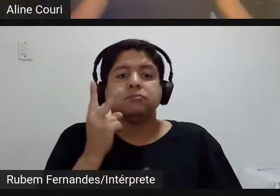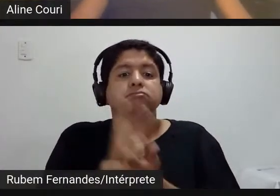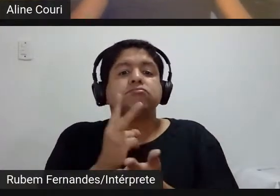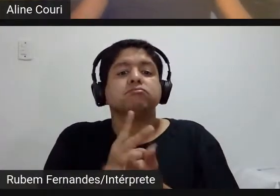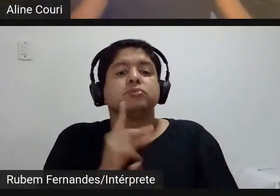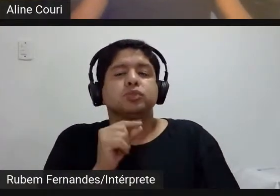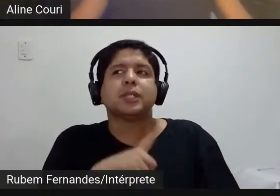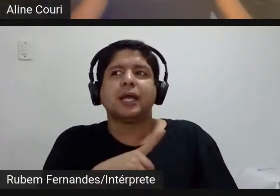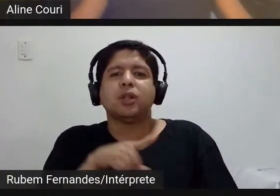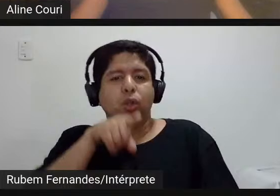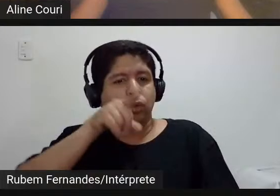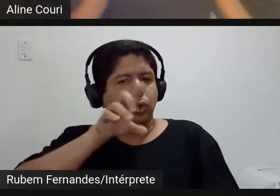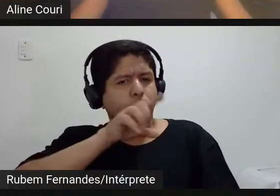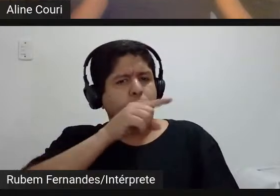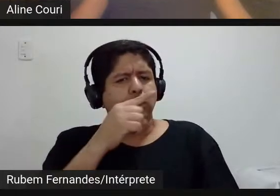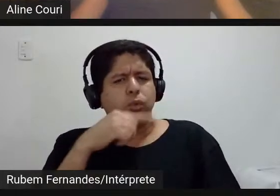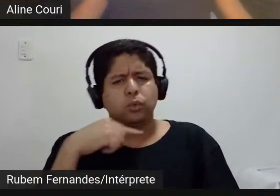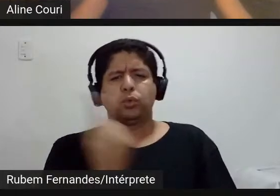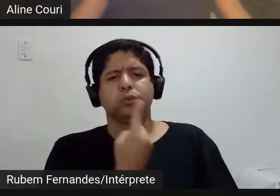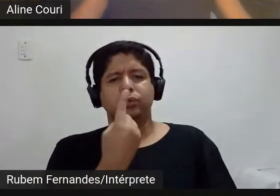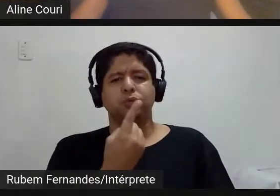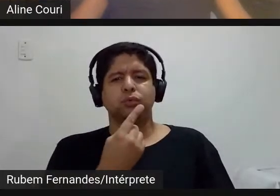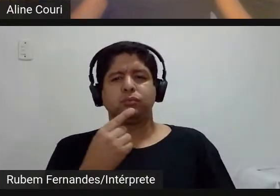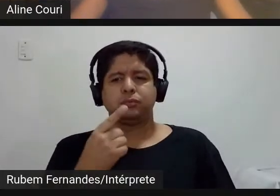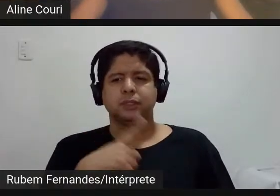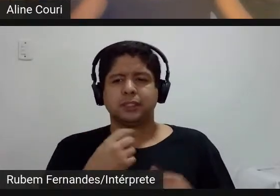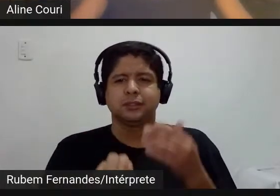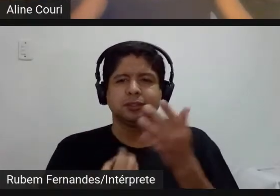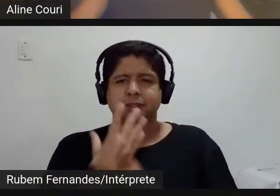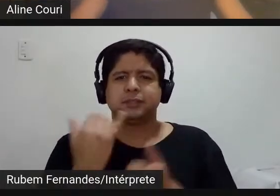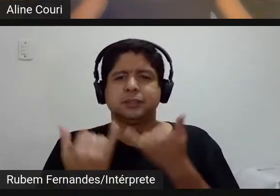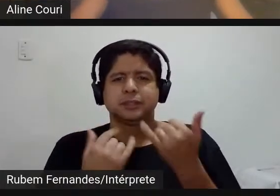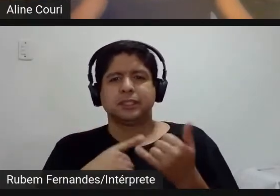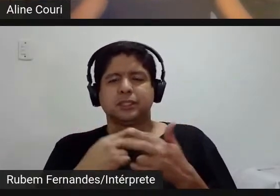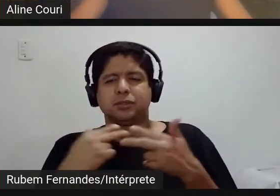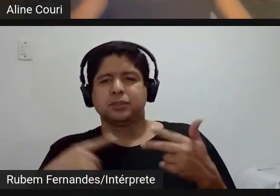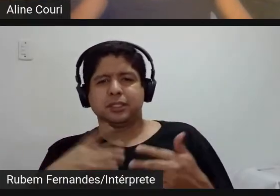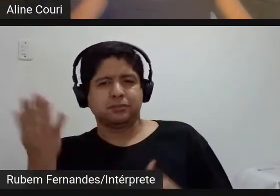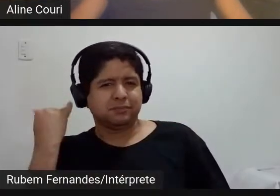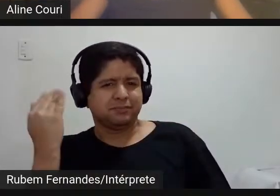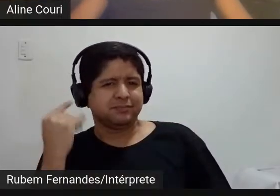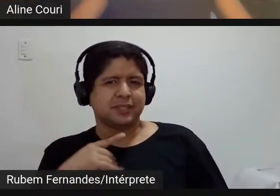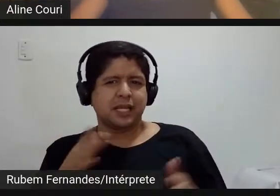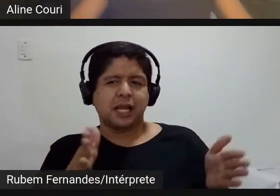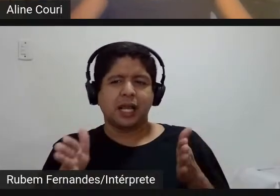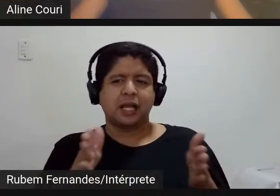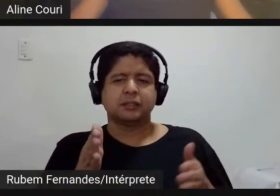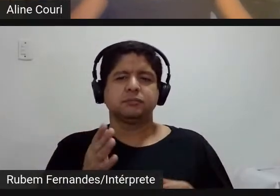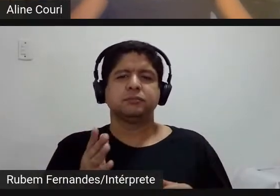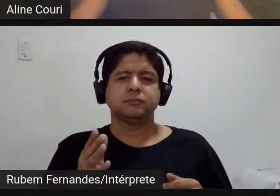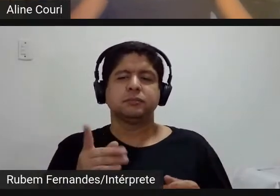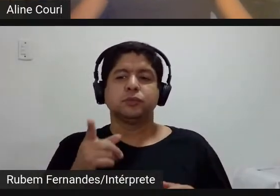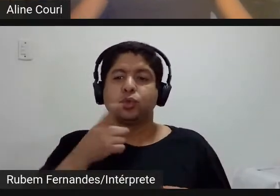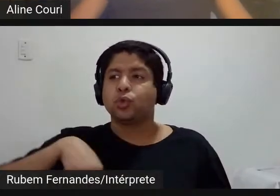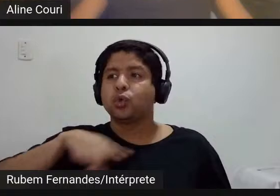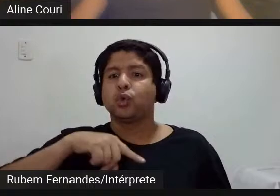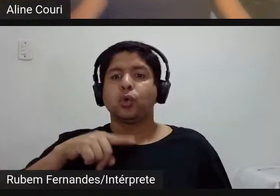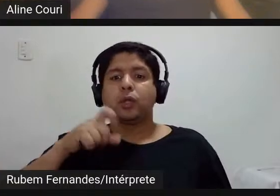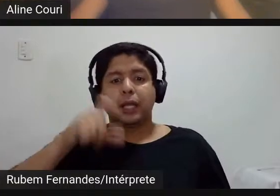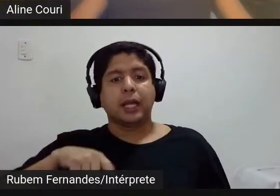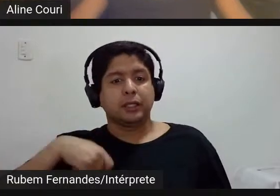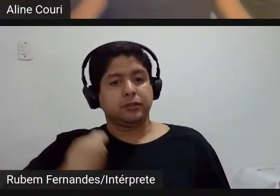que todos nós né de uma forma bem Joseph Boyd ao mesmo tempo nessa época também estava pensando isso né como todos nós somos criativos